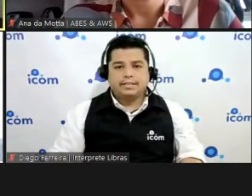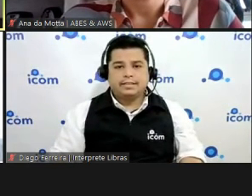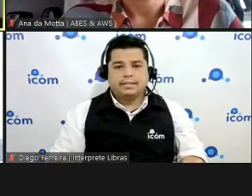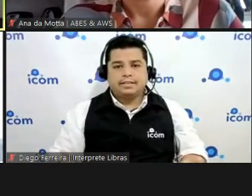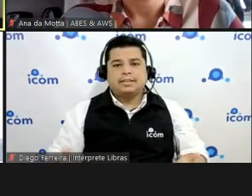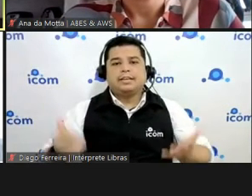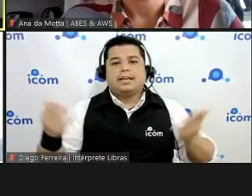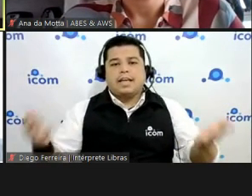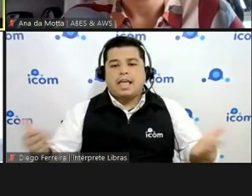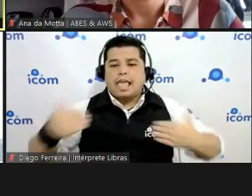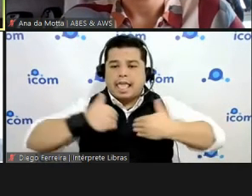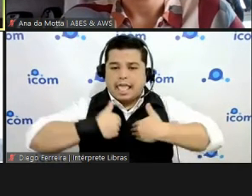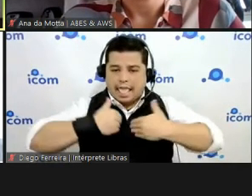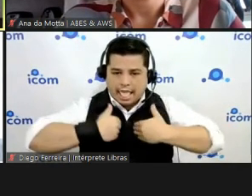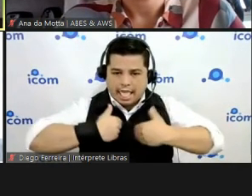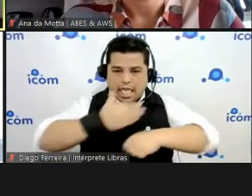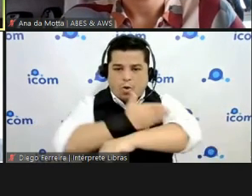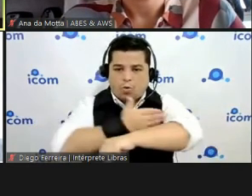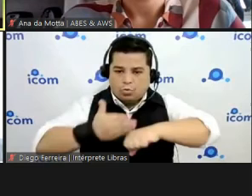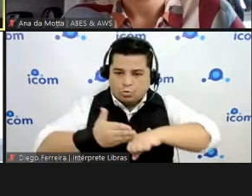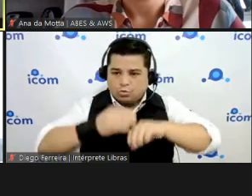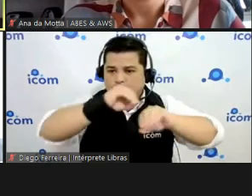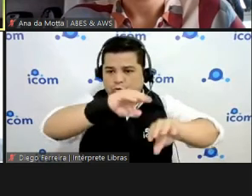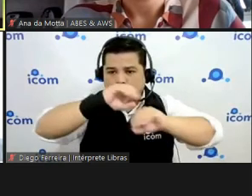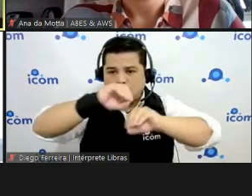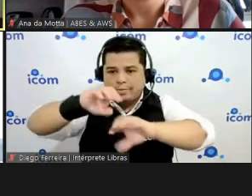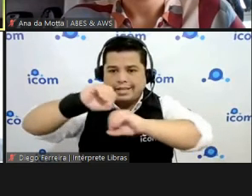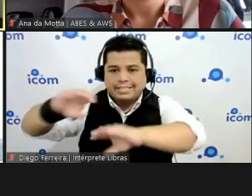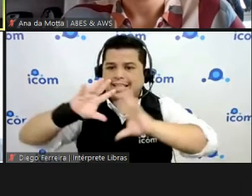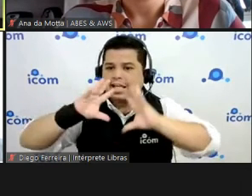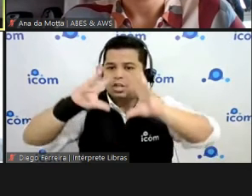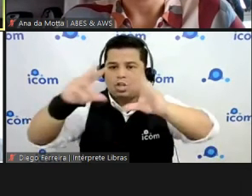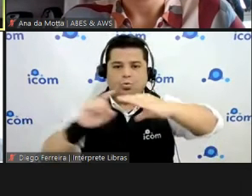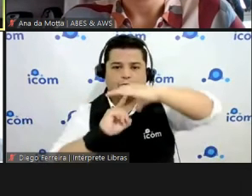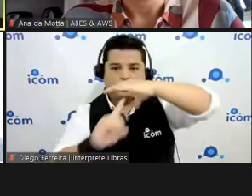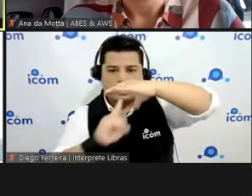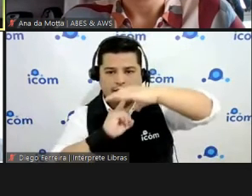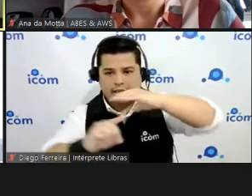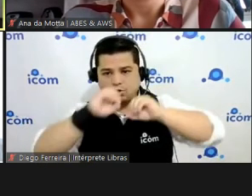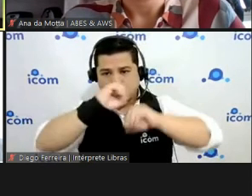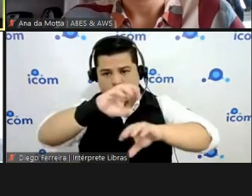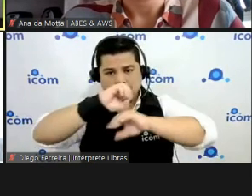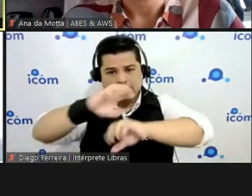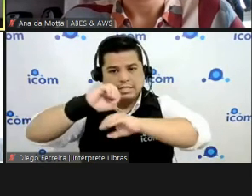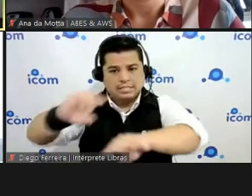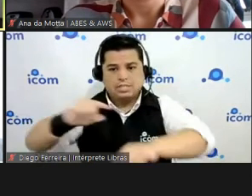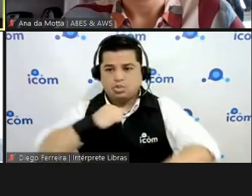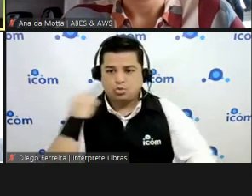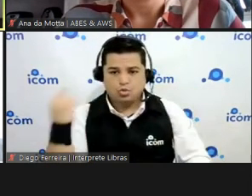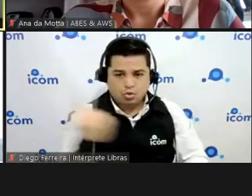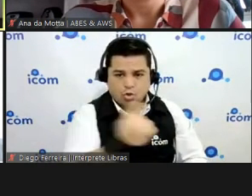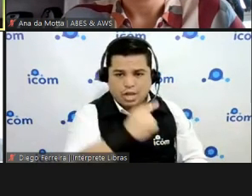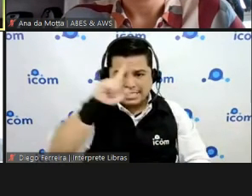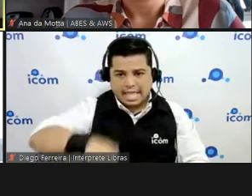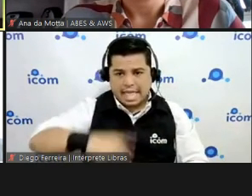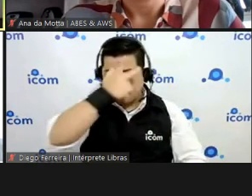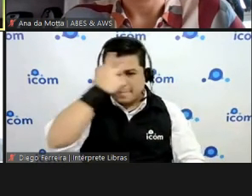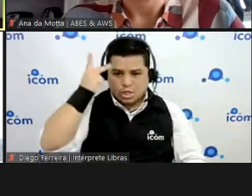problema não seja uma pessoa de problema seja uma pessoa de solução problema existe para ser